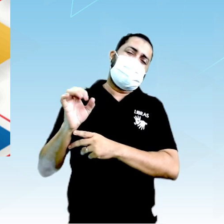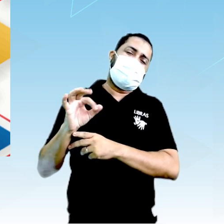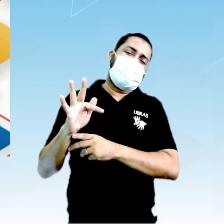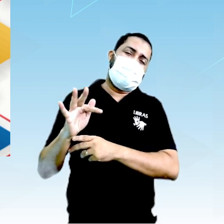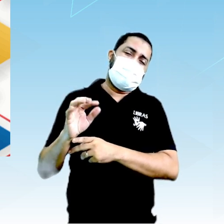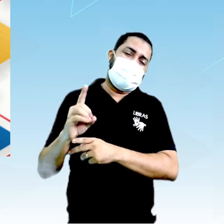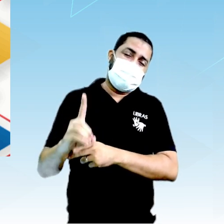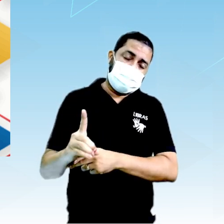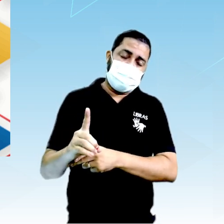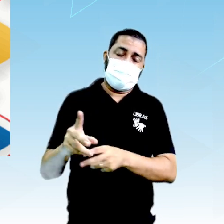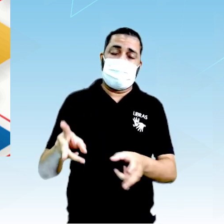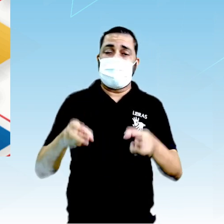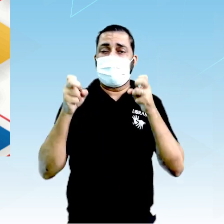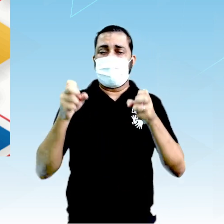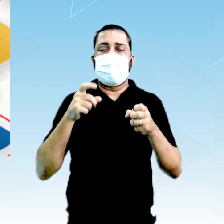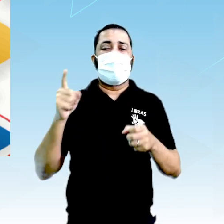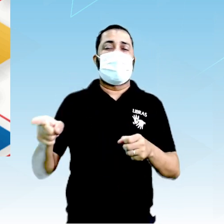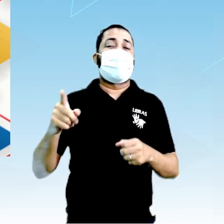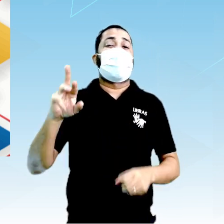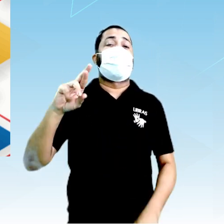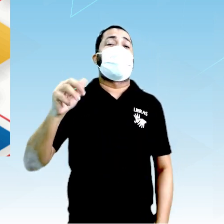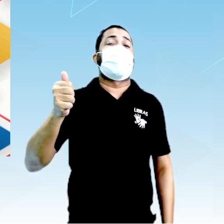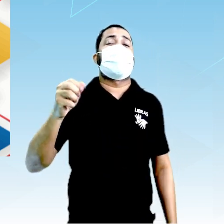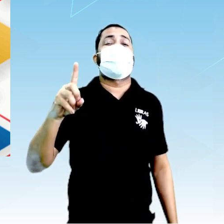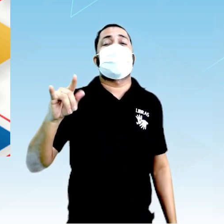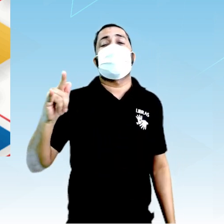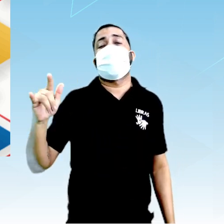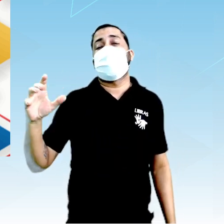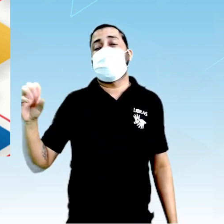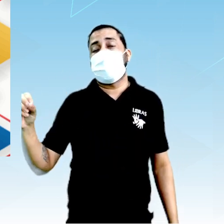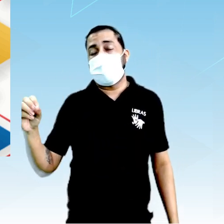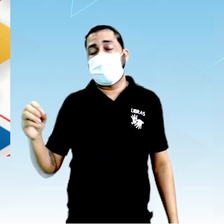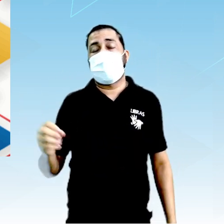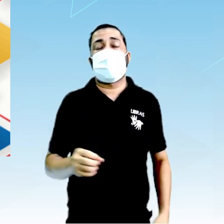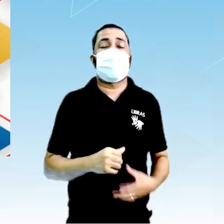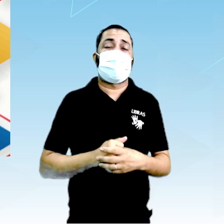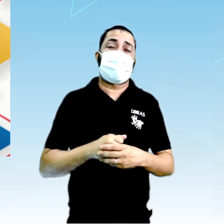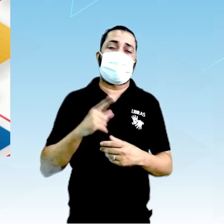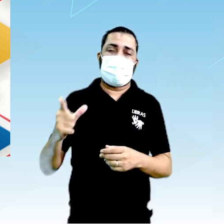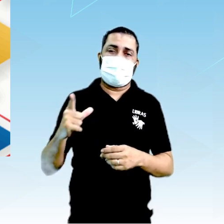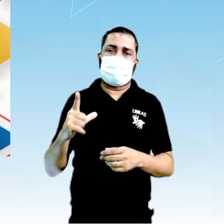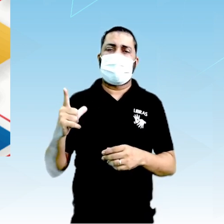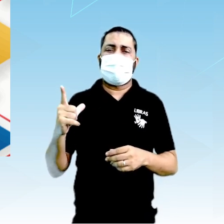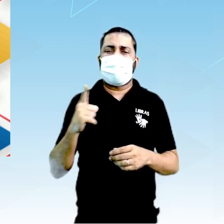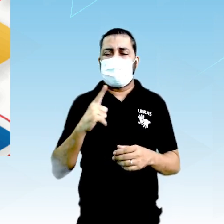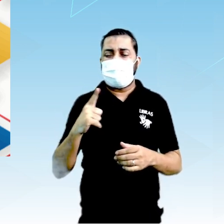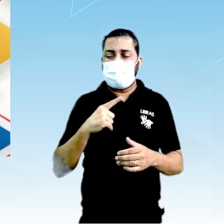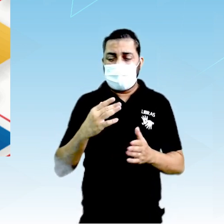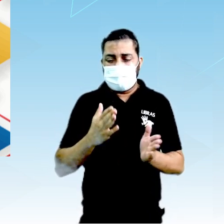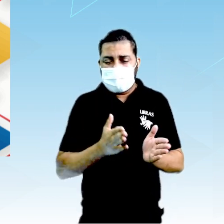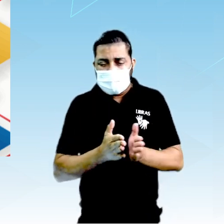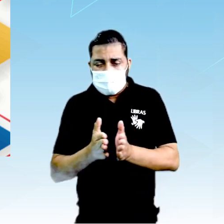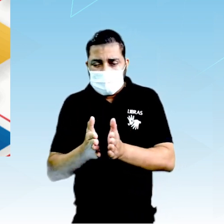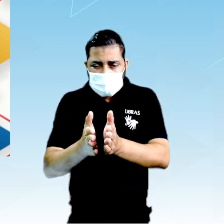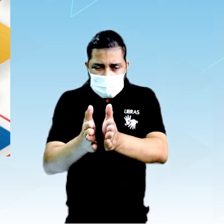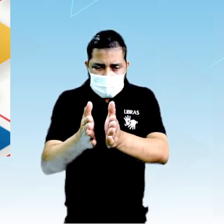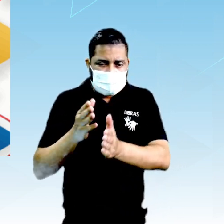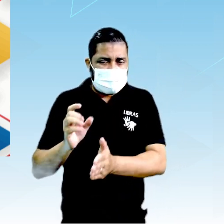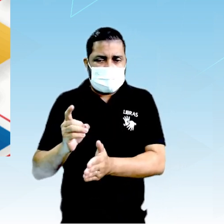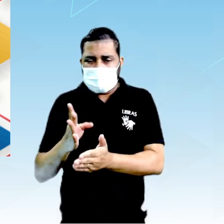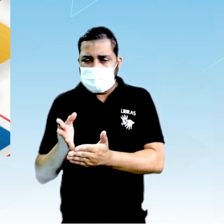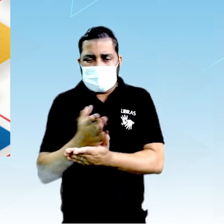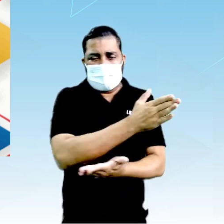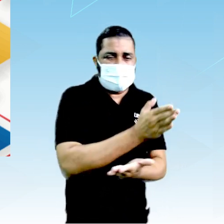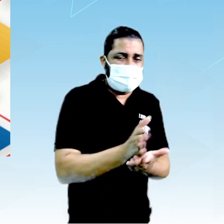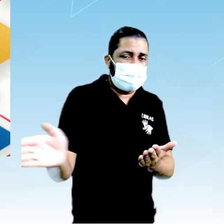é essa radiação que deveria passar sem grandes desvios que, na verdade,